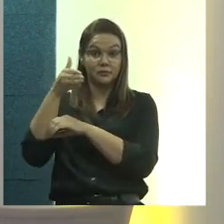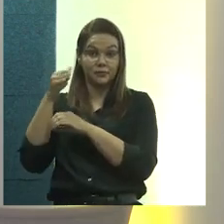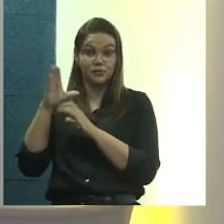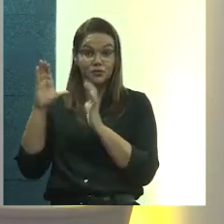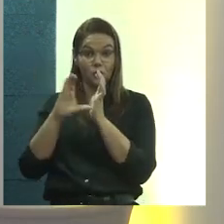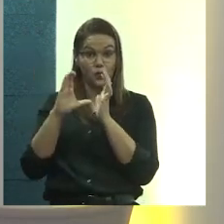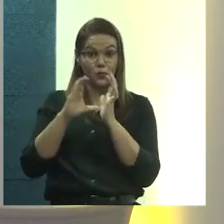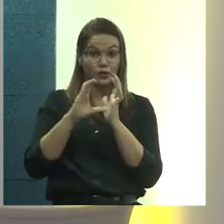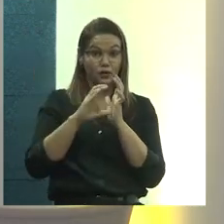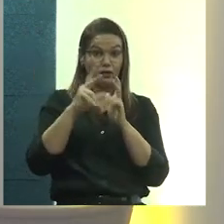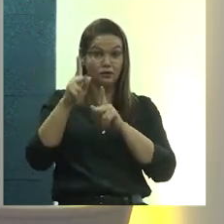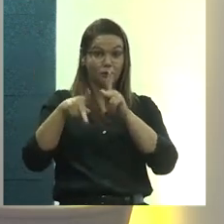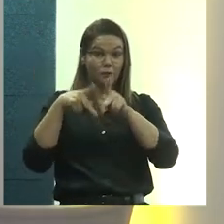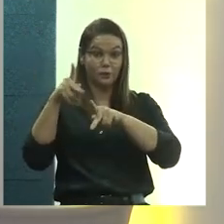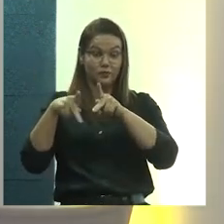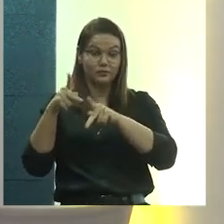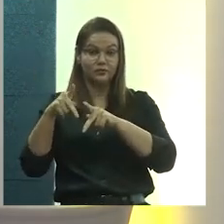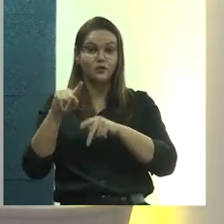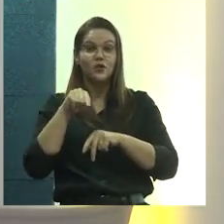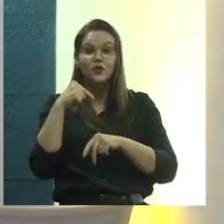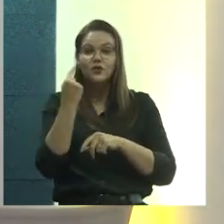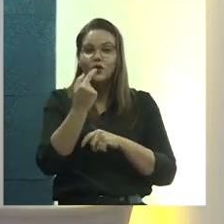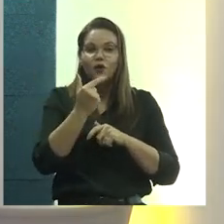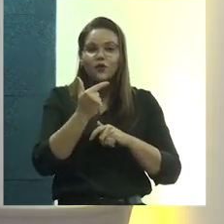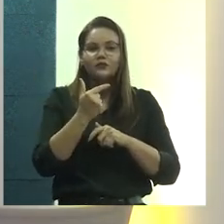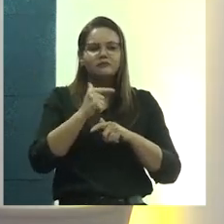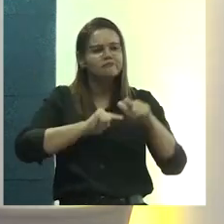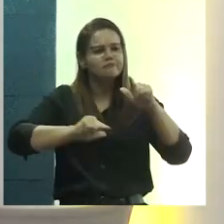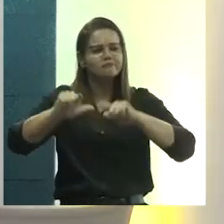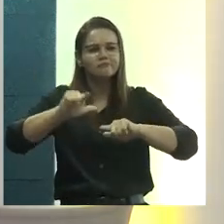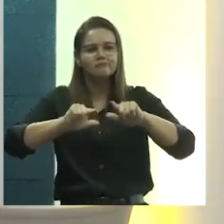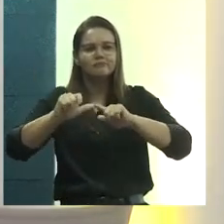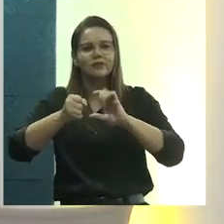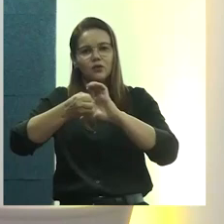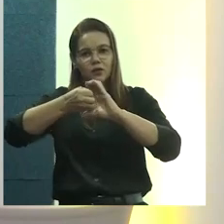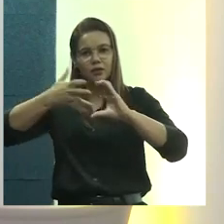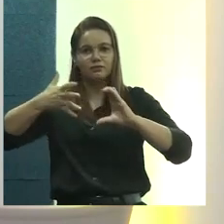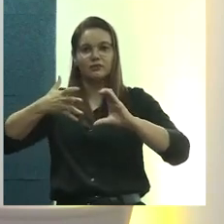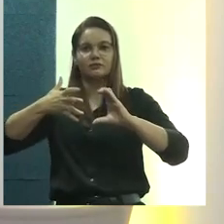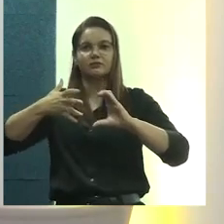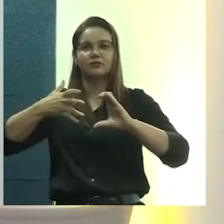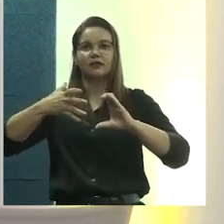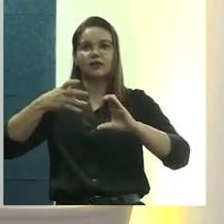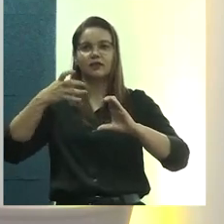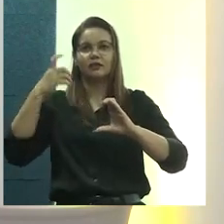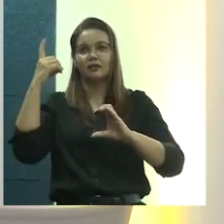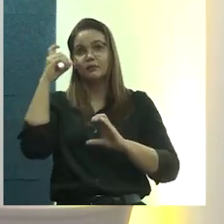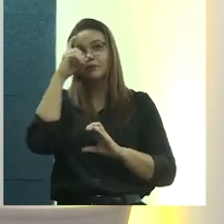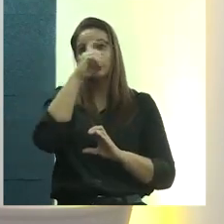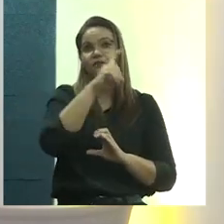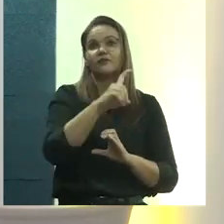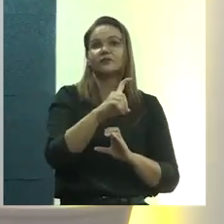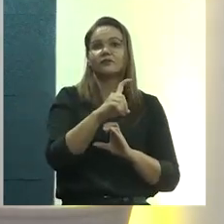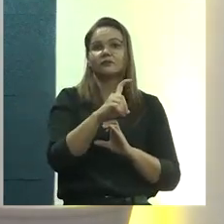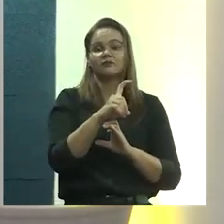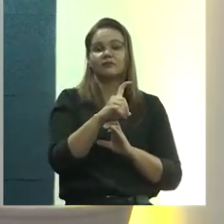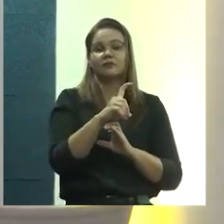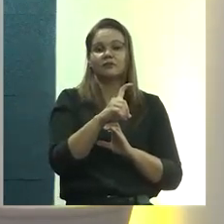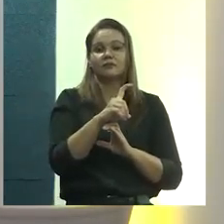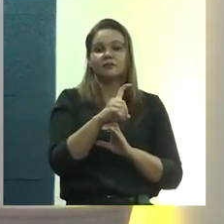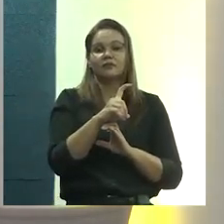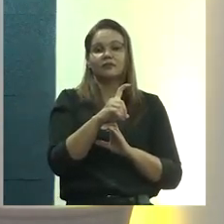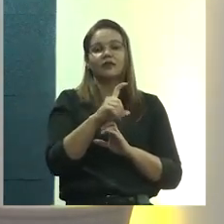né? Comunitária e a gente sempre nesse trabalho, que é outra característica também, que é uma dificuldade muito grande de trabalhar com essas